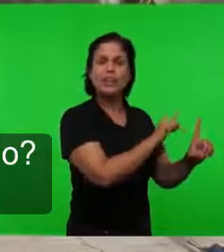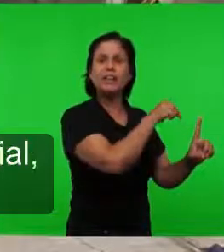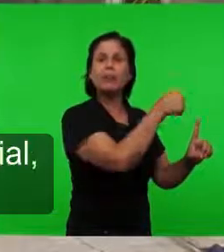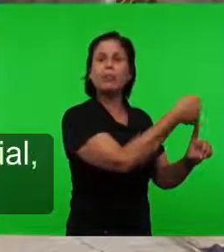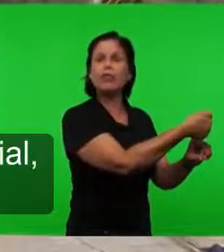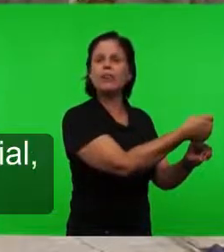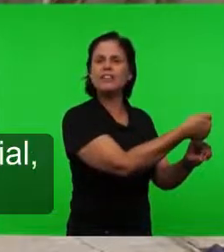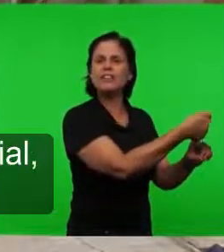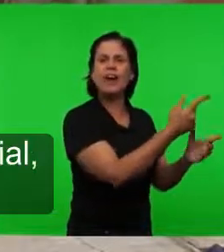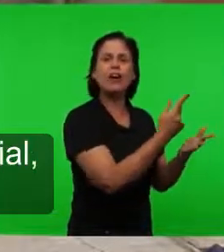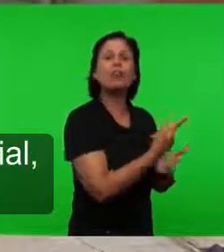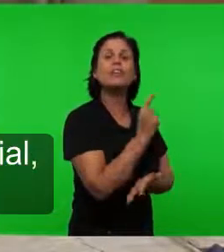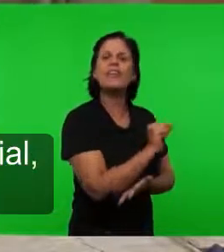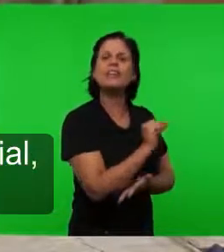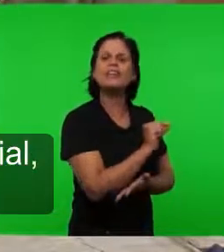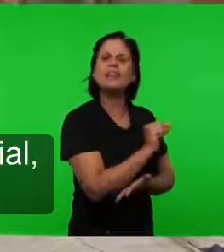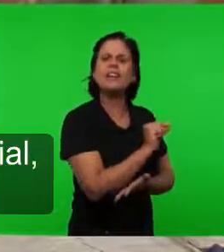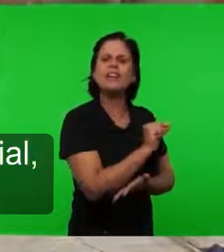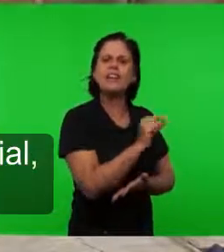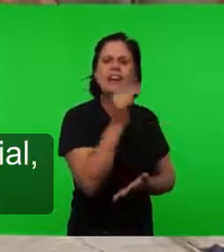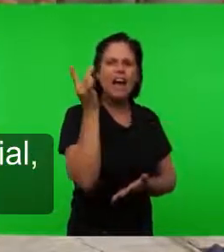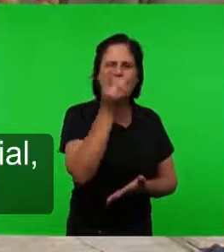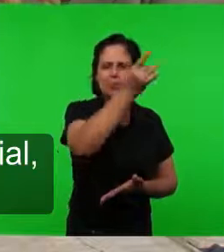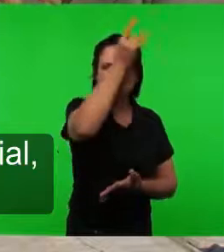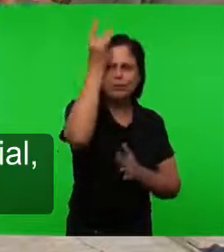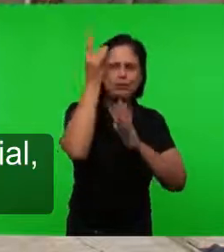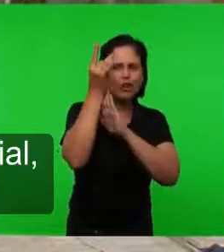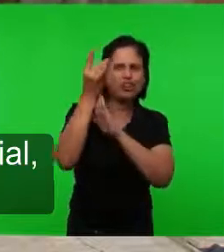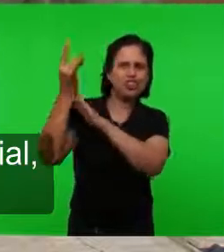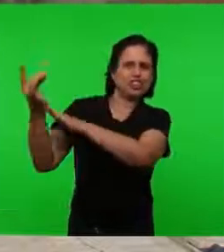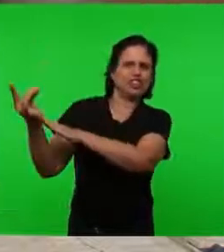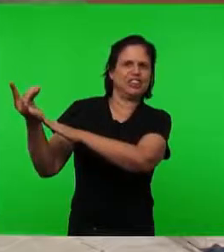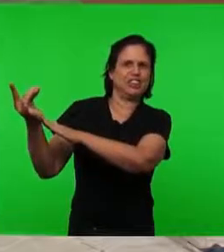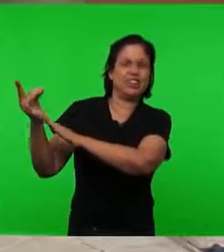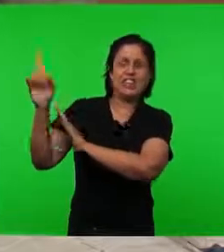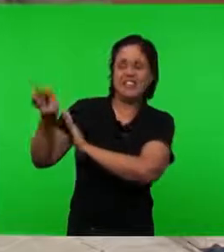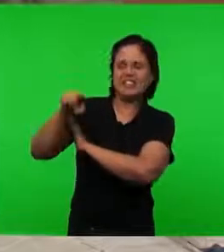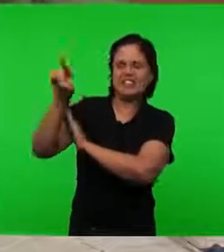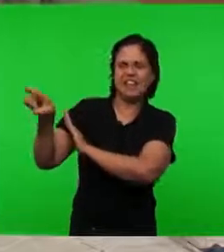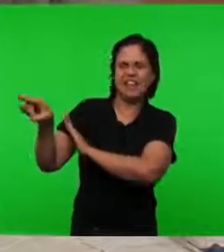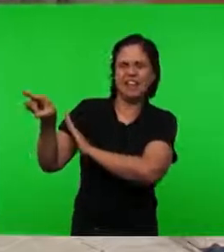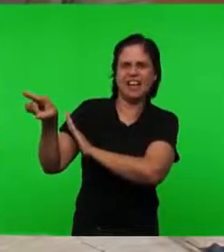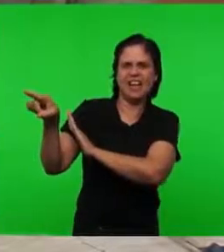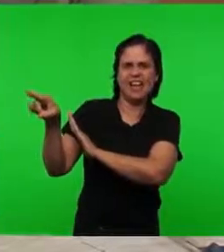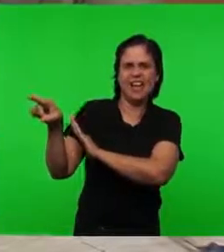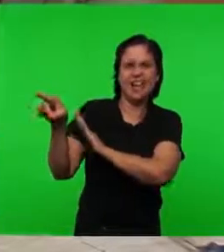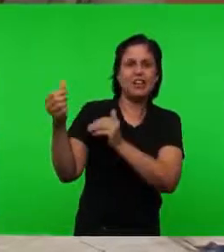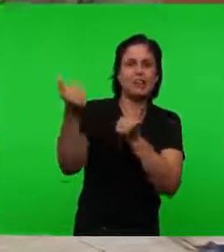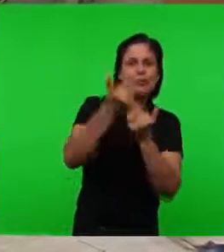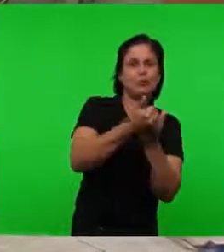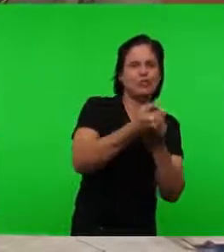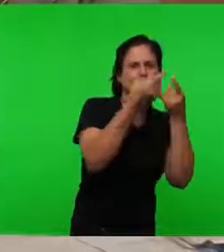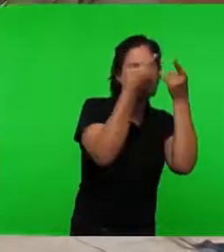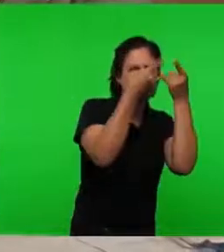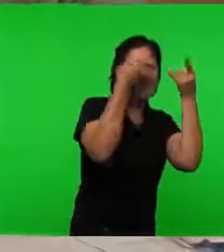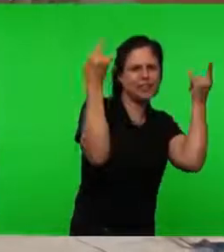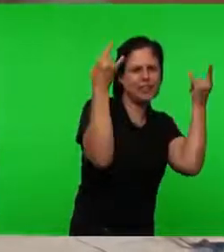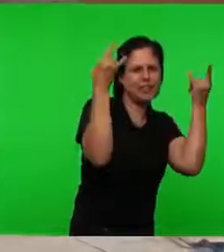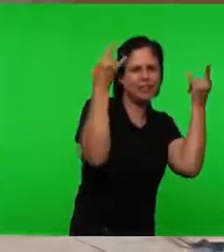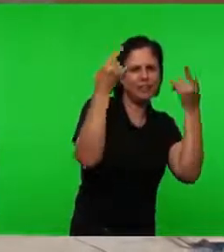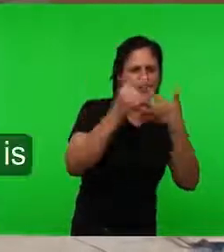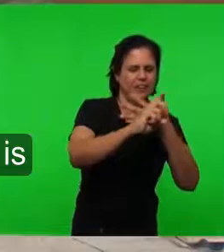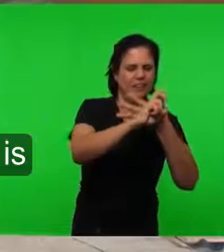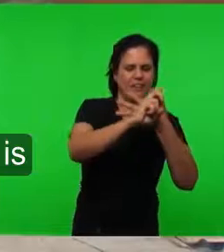que ela faz Ela tira o espiritual E coloca o material A idolatria Então ela tira Da quinta medida